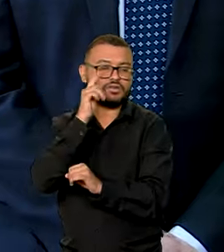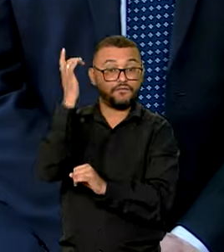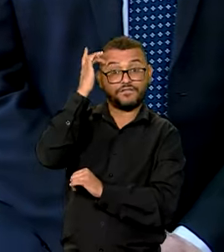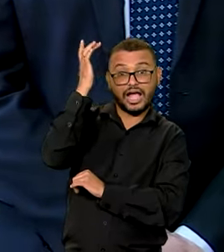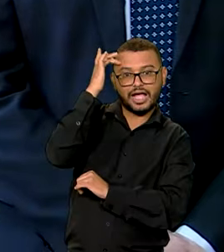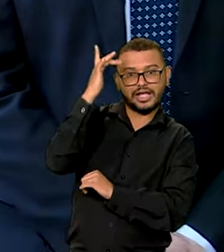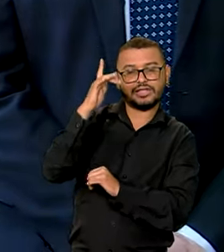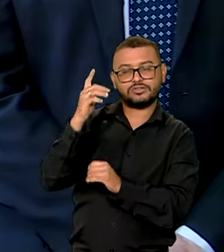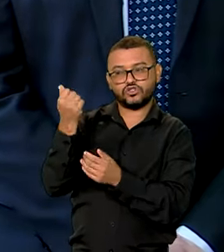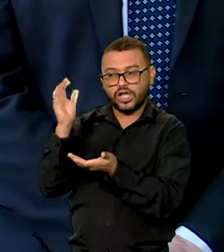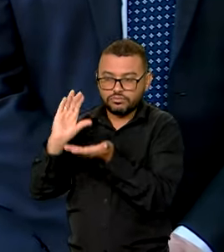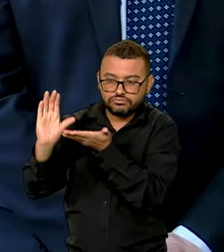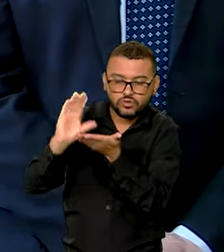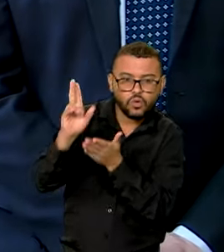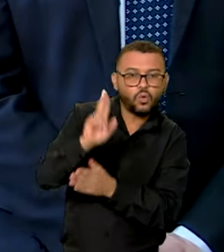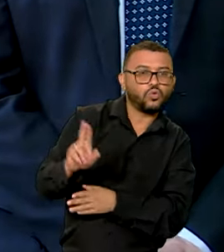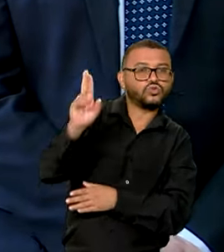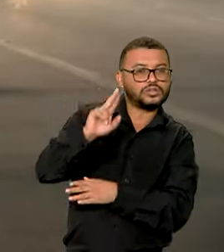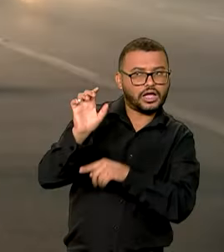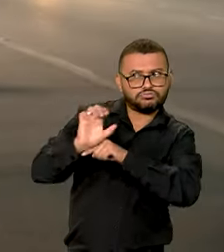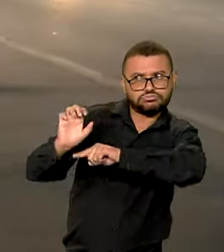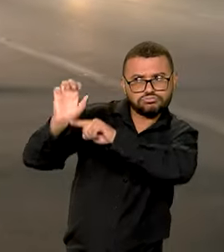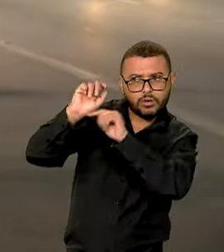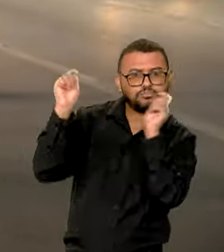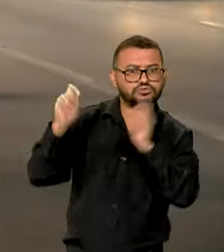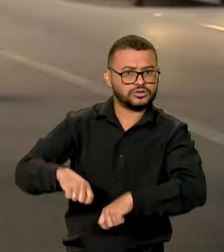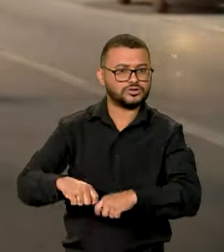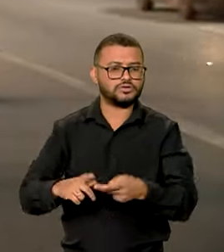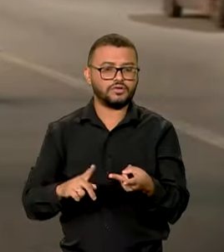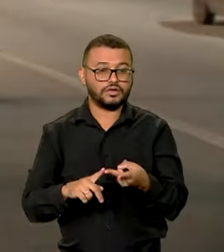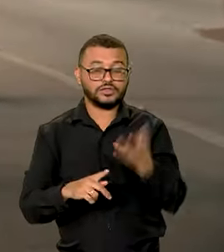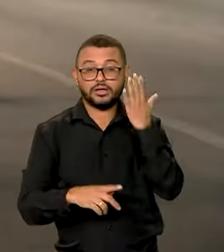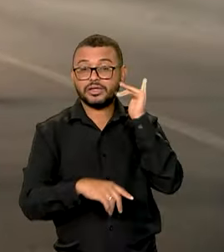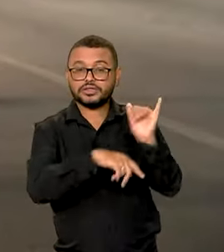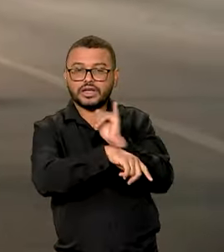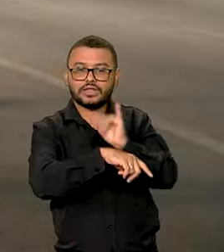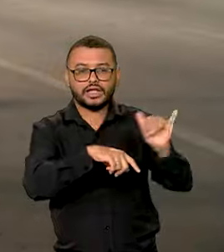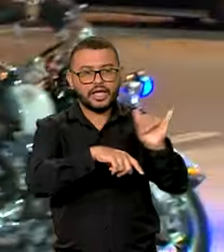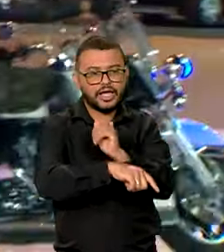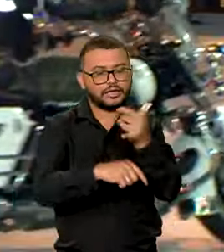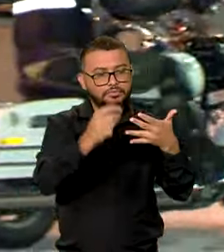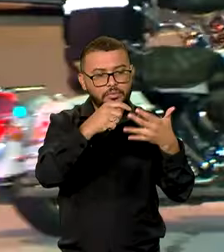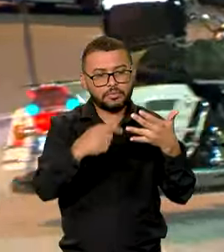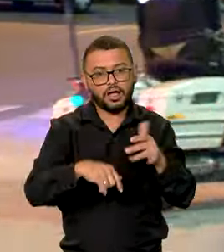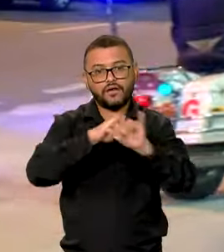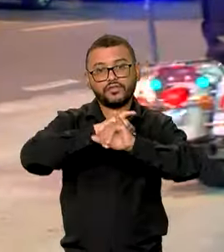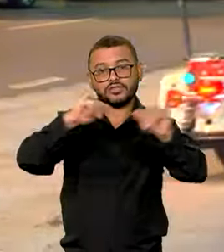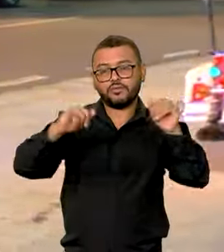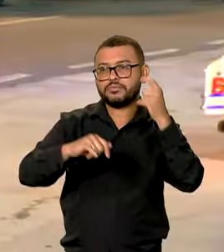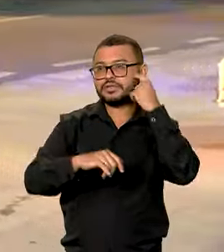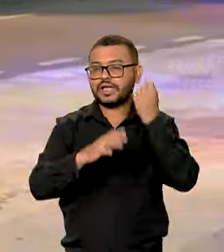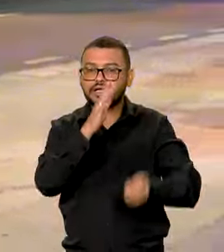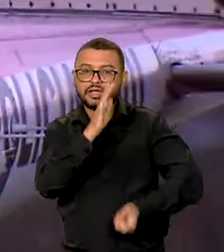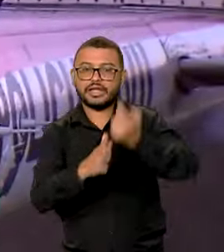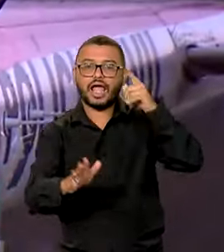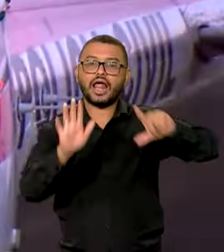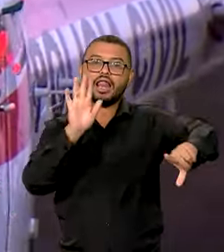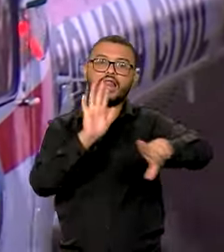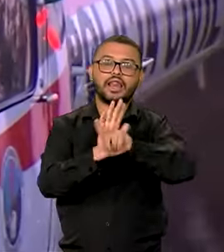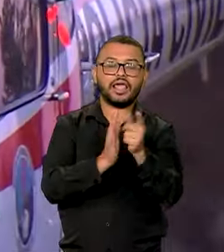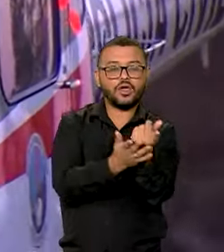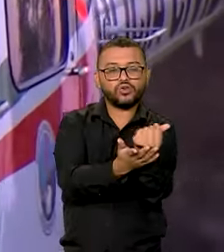e o emprego dessas verbas por parte dos estados. Entre as medidas anunciadas estão o auxílio da elaboração das leis